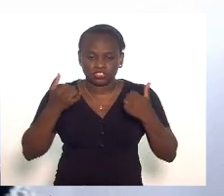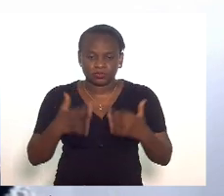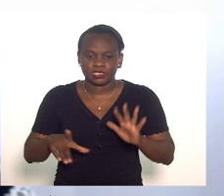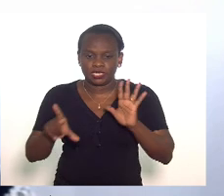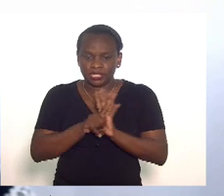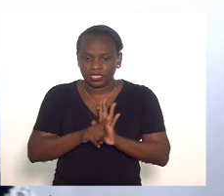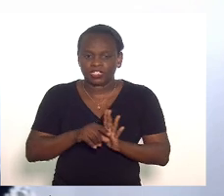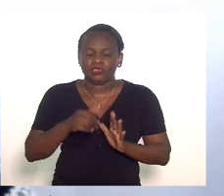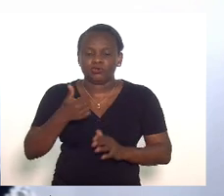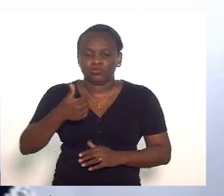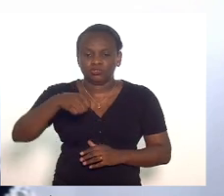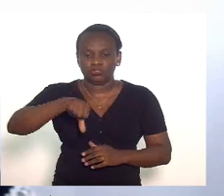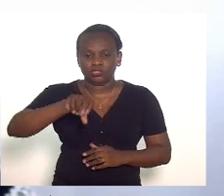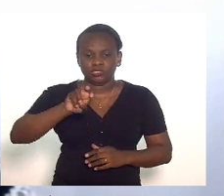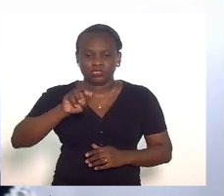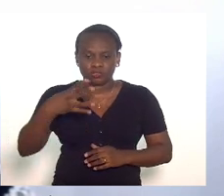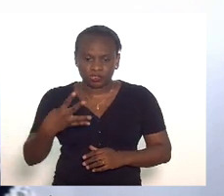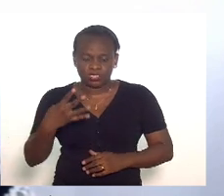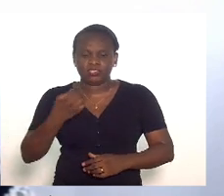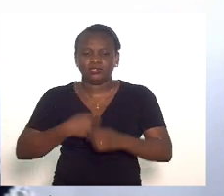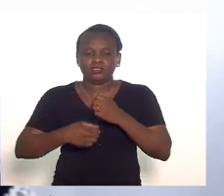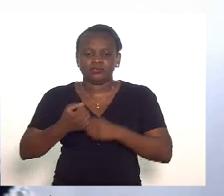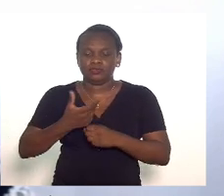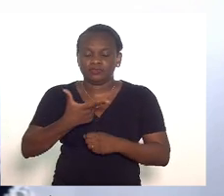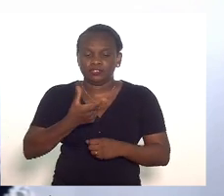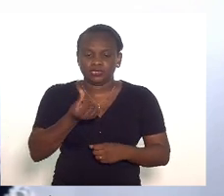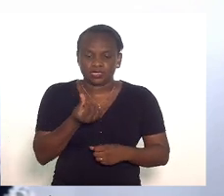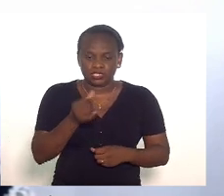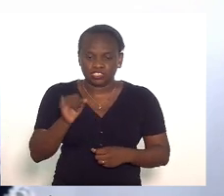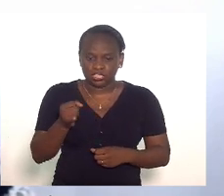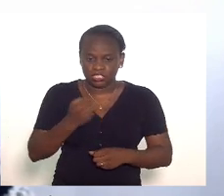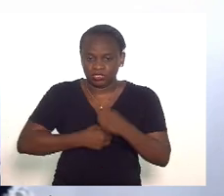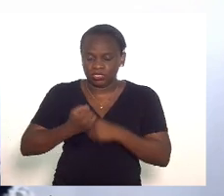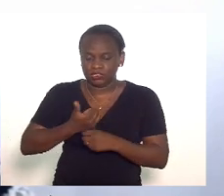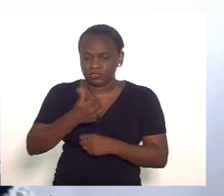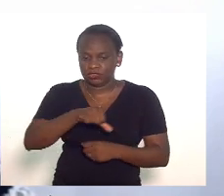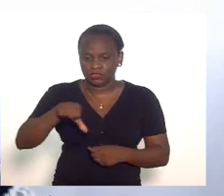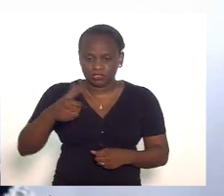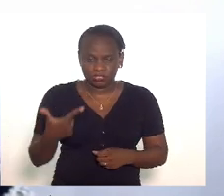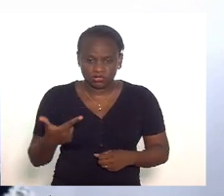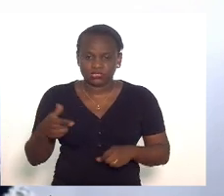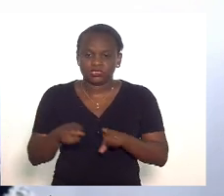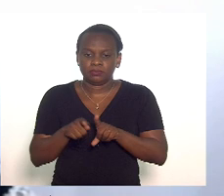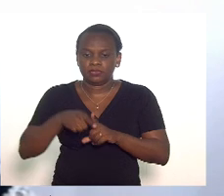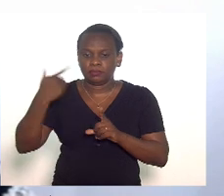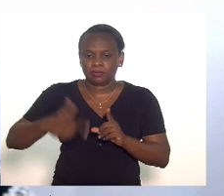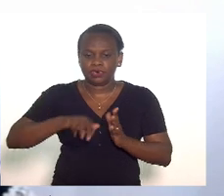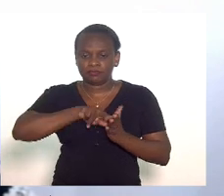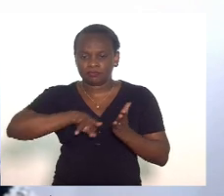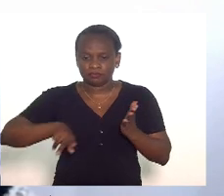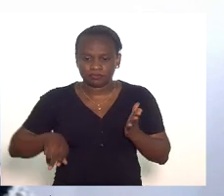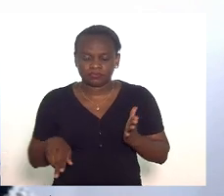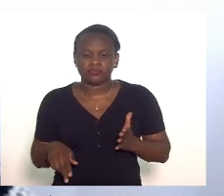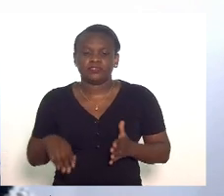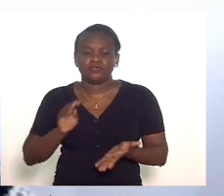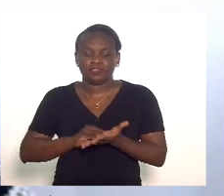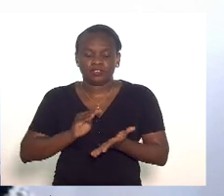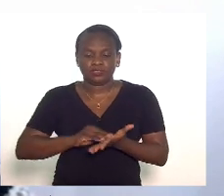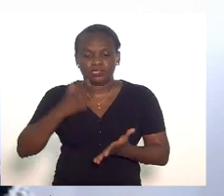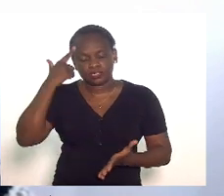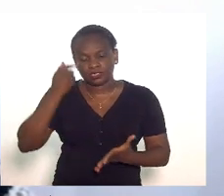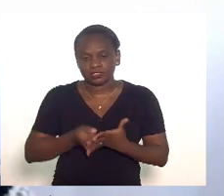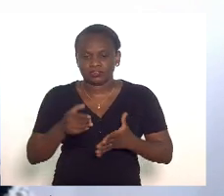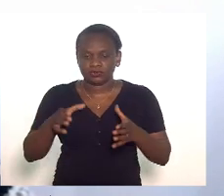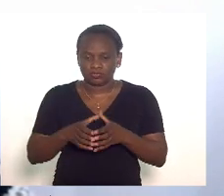lei estadual 1954 de 26 de janeiro de 92 e da outras providências pendentes de parecer